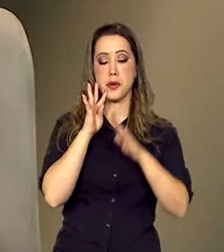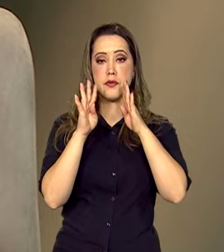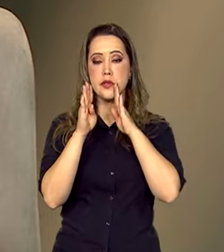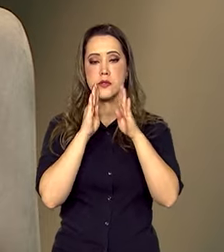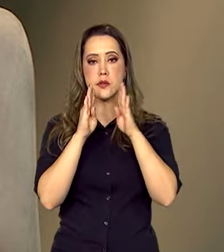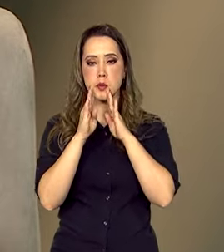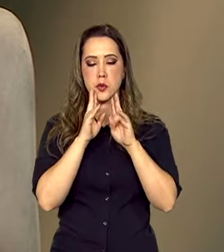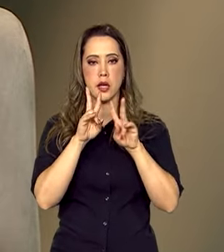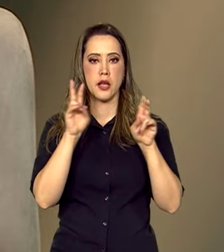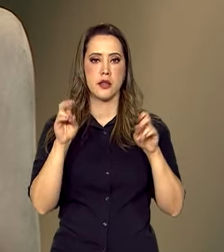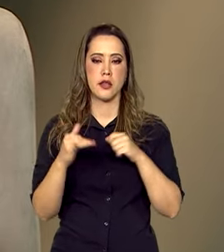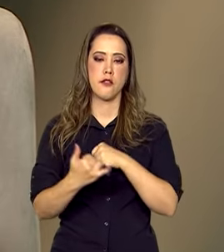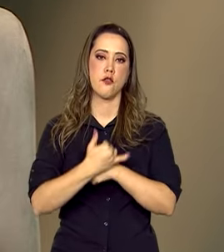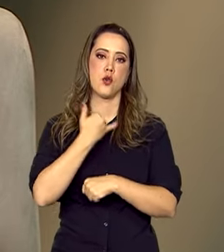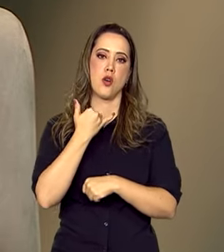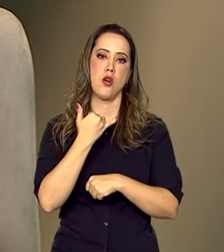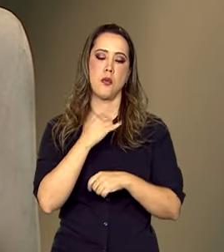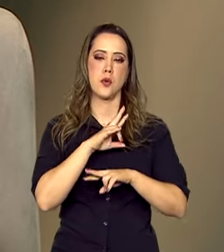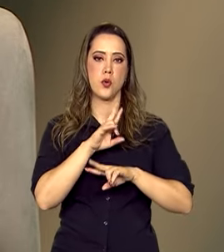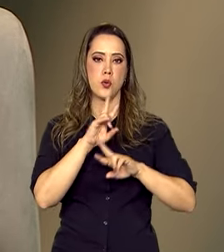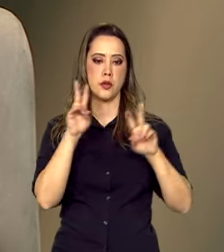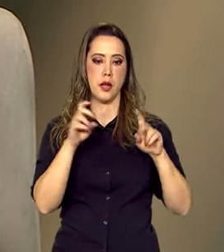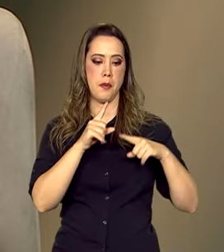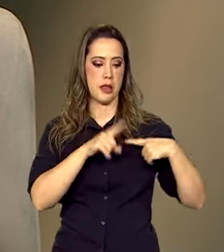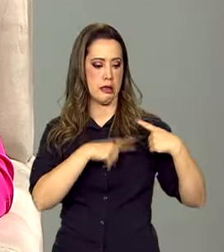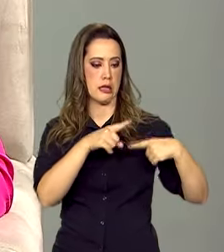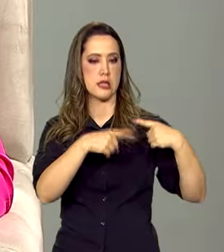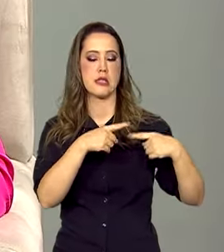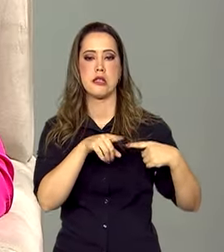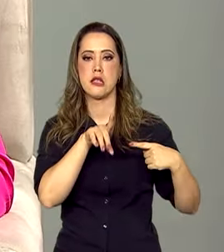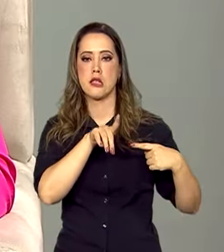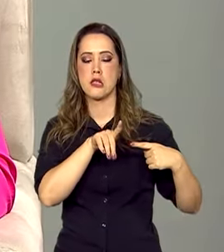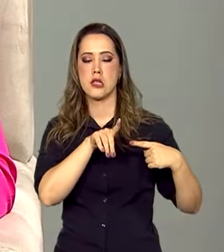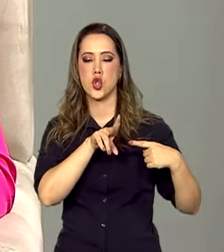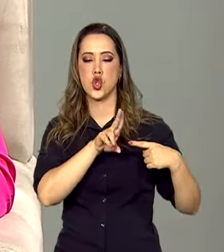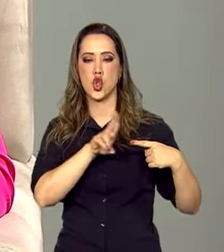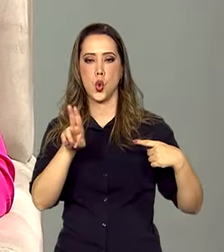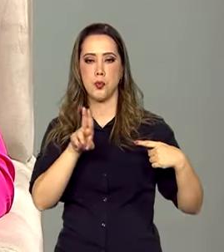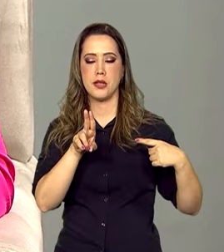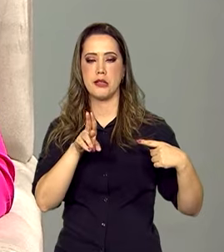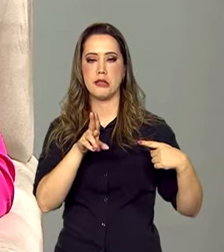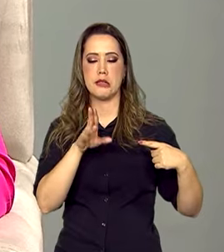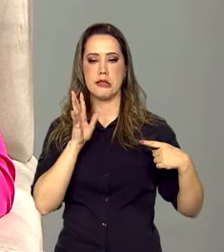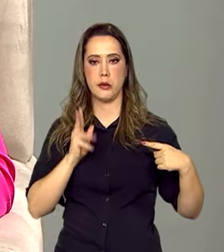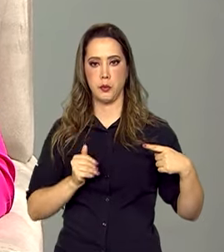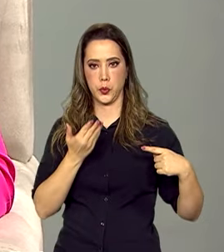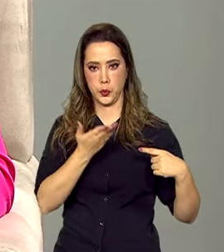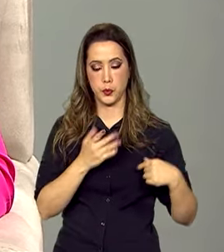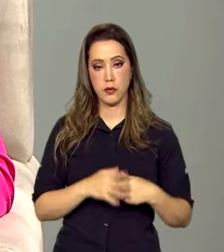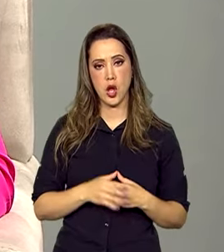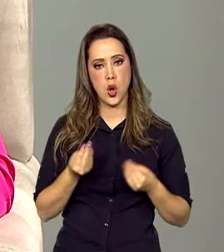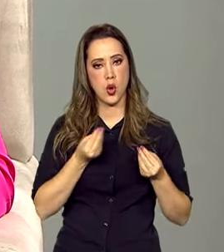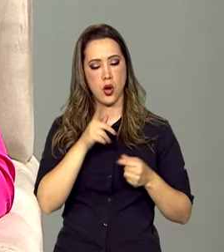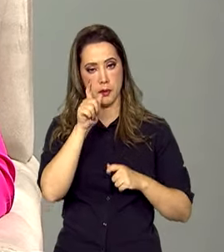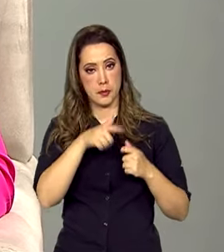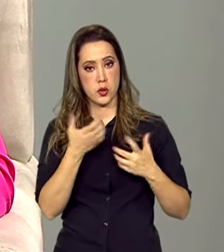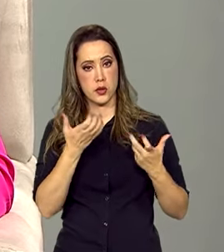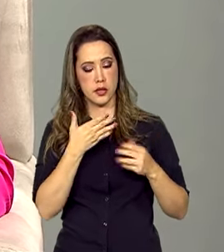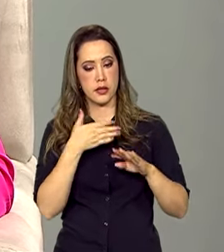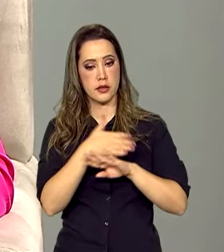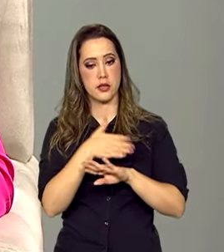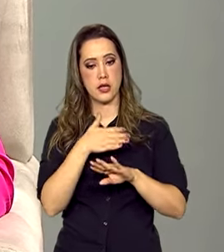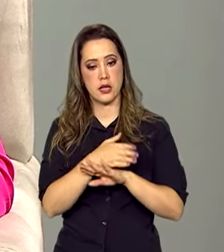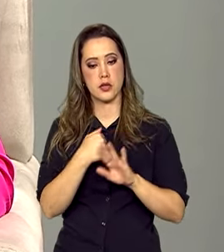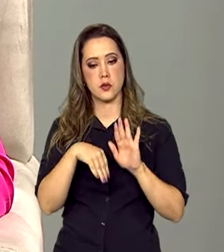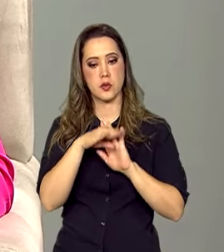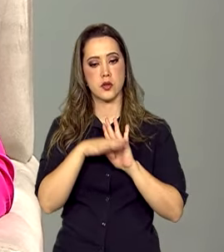caíram em golpes relacionados ao desenrola. Como que o beneficiário, a pessoa que tem interesse em fazer parte desse programa, o que